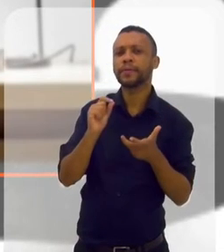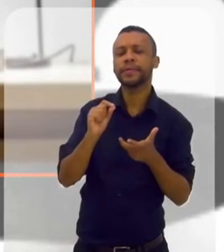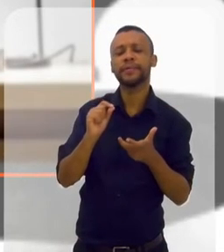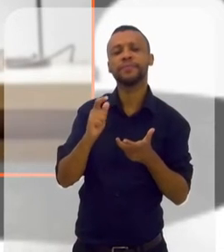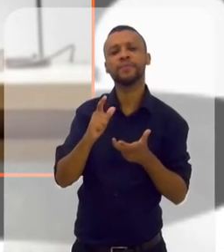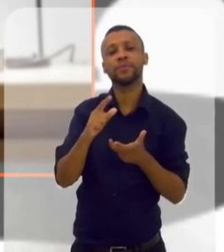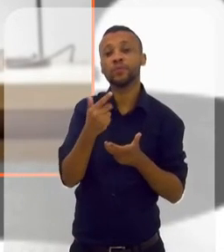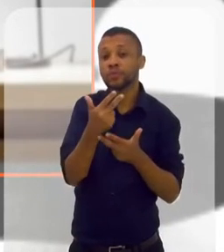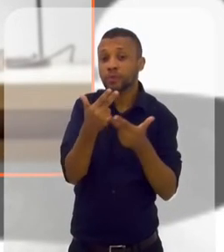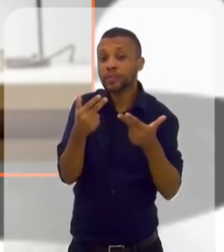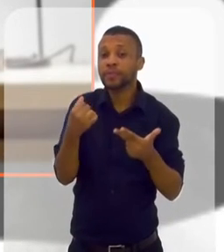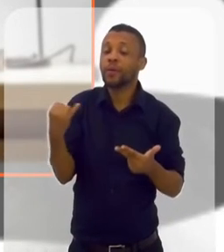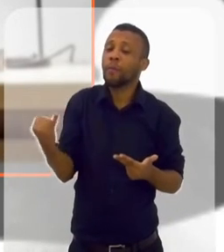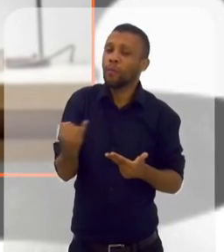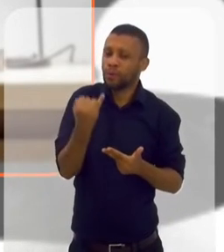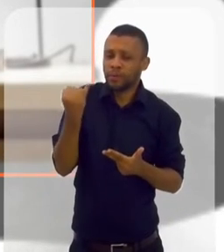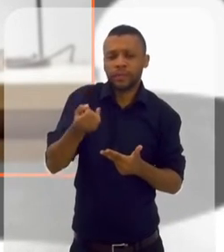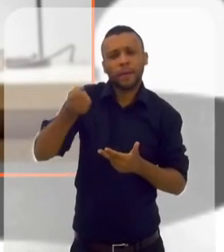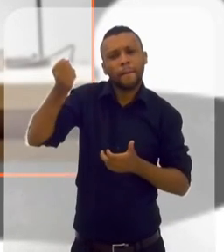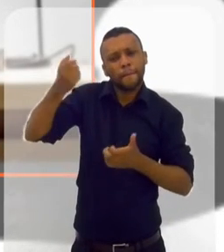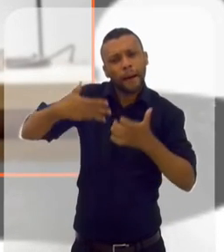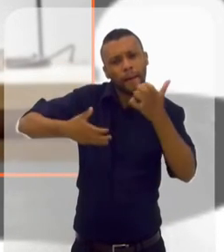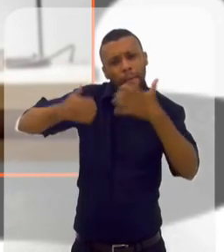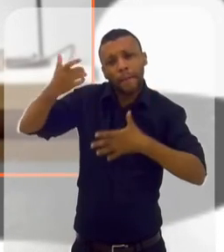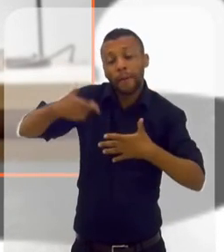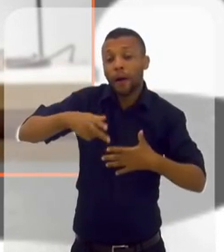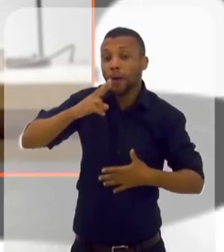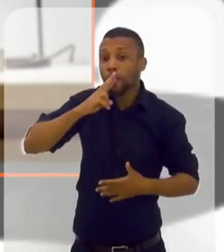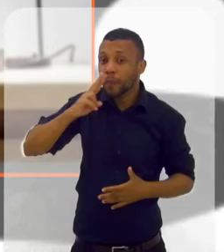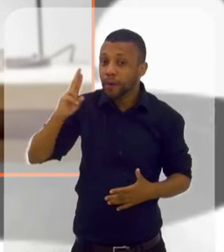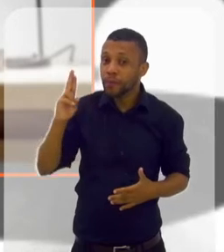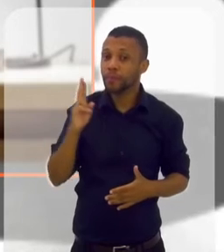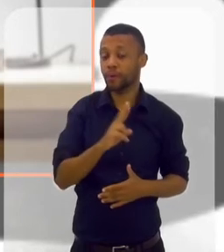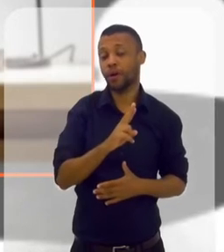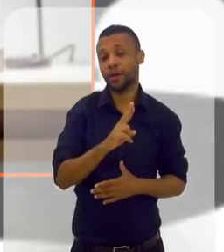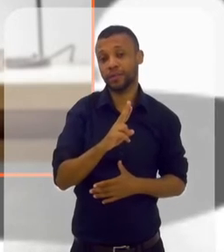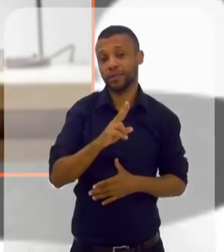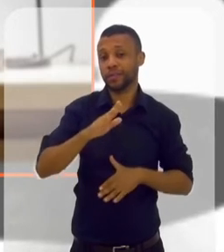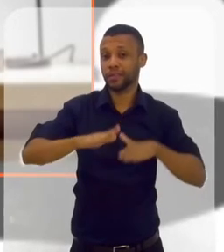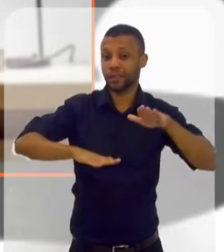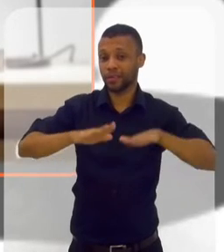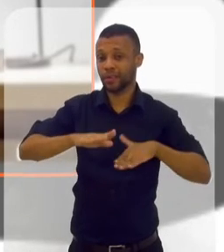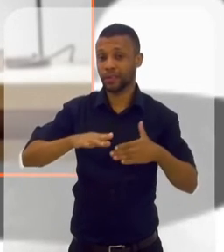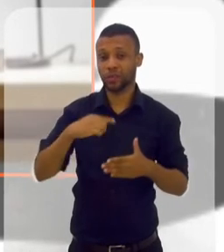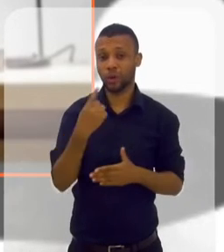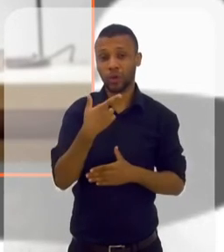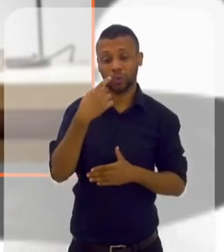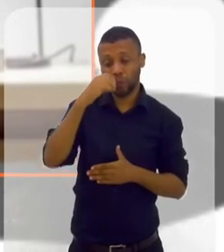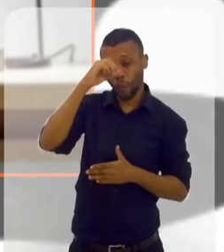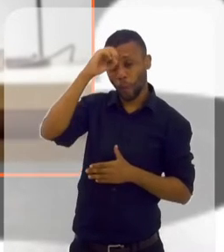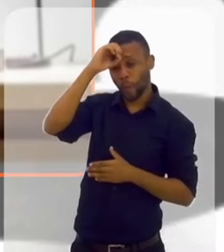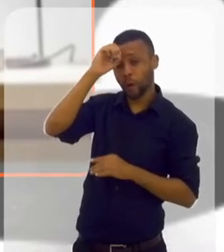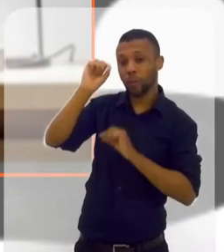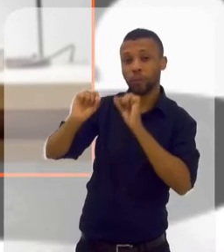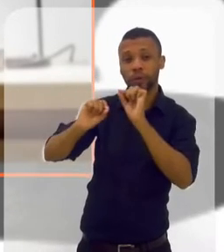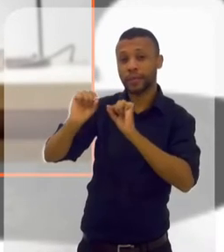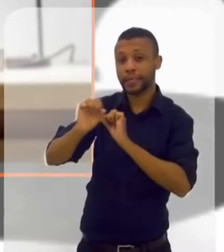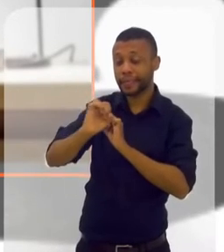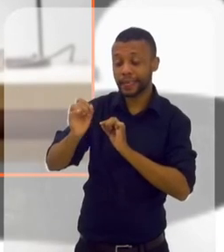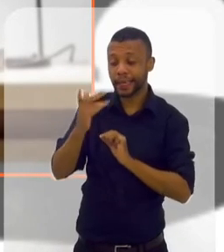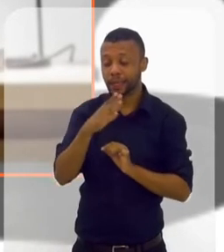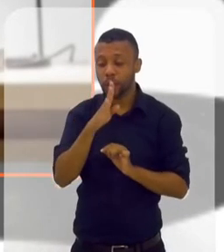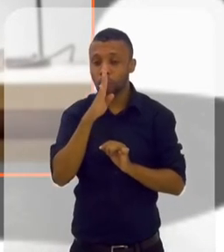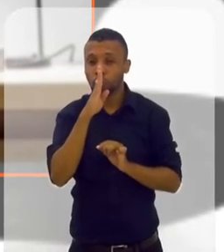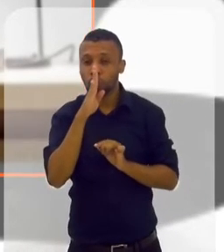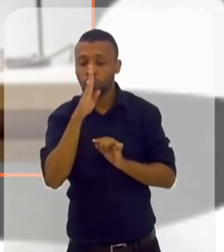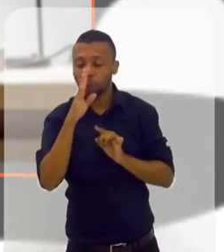Perceba se há algo muito importante que ela está falando para você. Talvez uma resposta que você precisava ouvir. E se ela não estiver